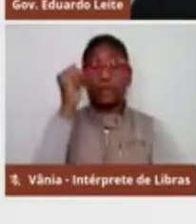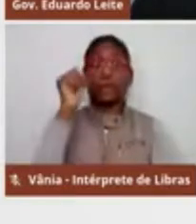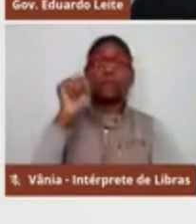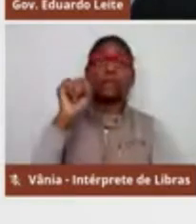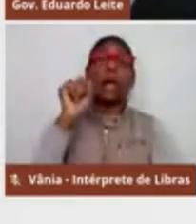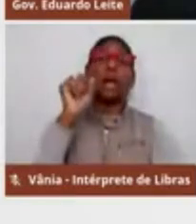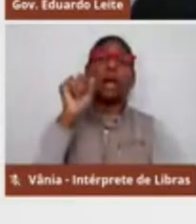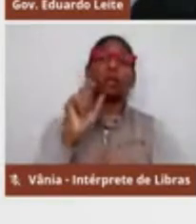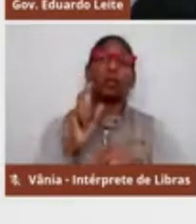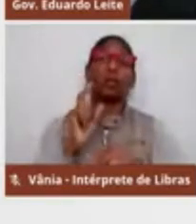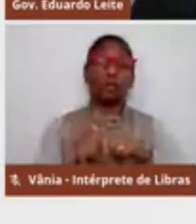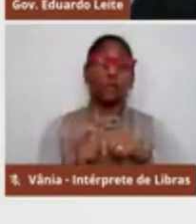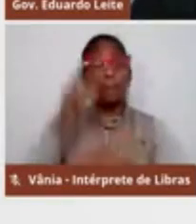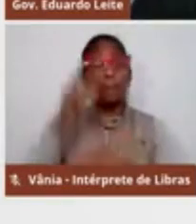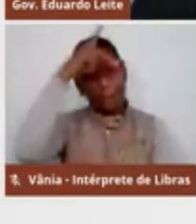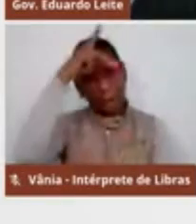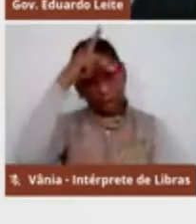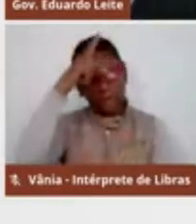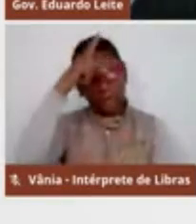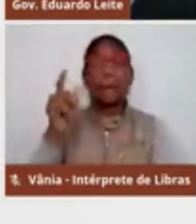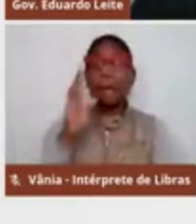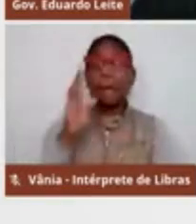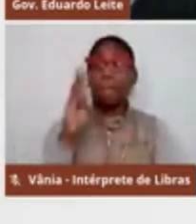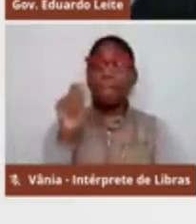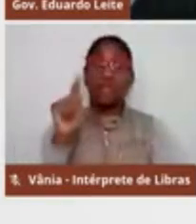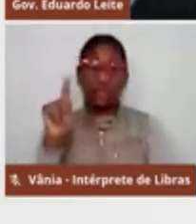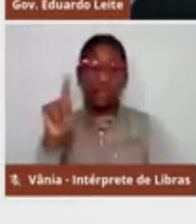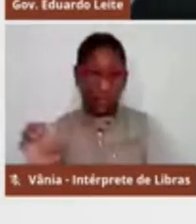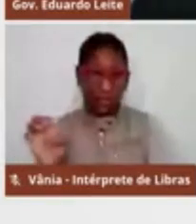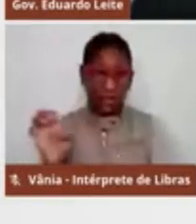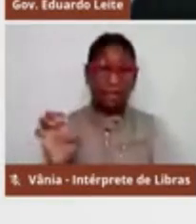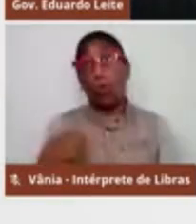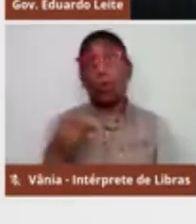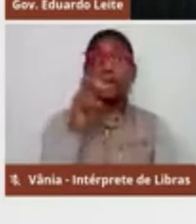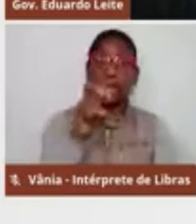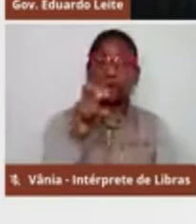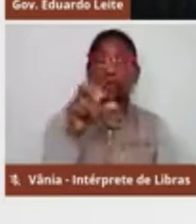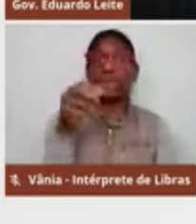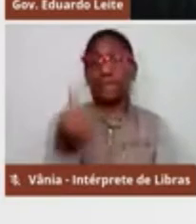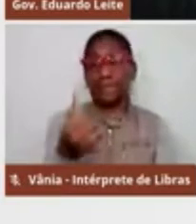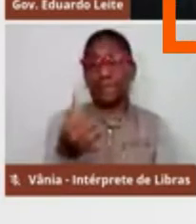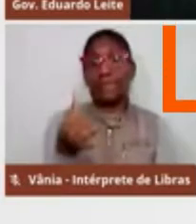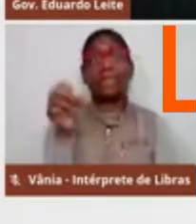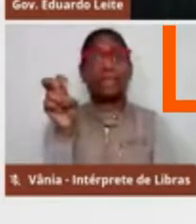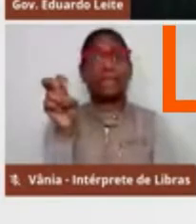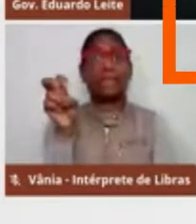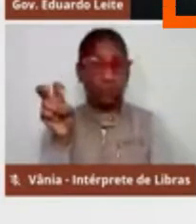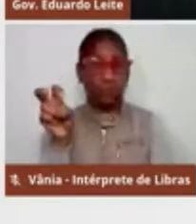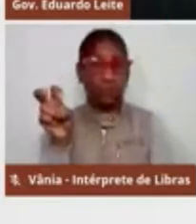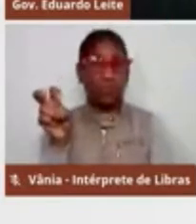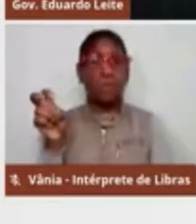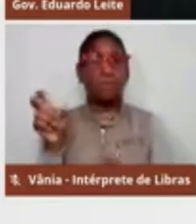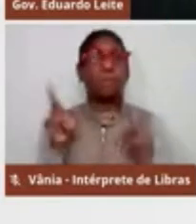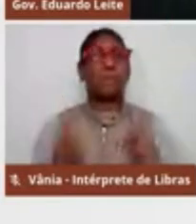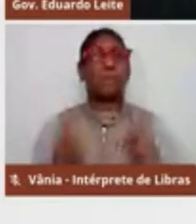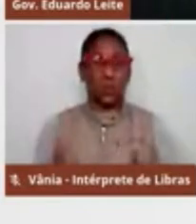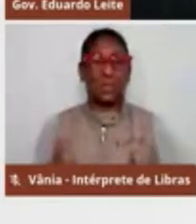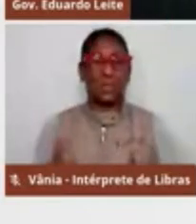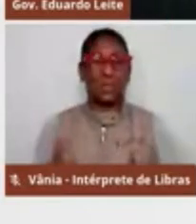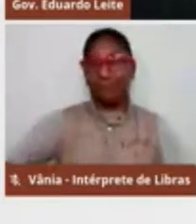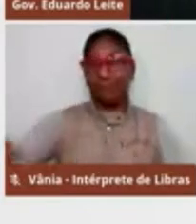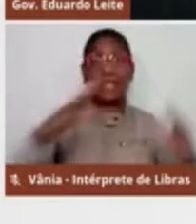Novo Hamburgo, Canoas e Porto Alegre. O gabinete de crise, que avaliou os recursos apresentados na semana passada,